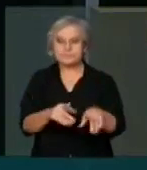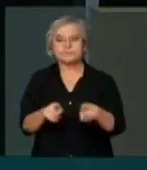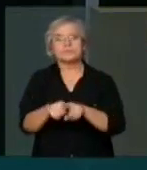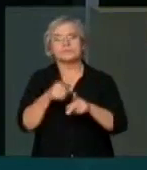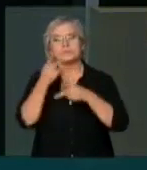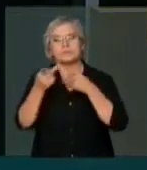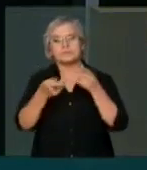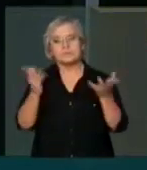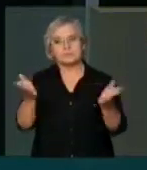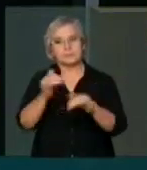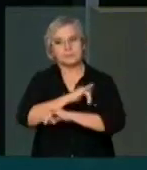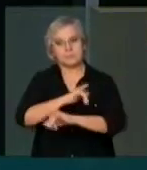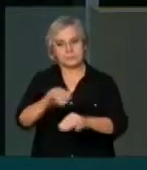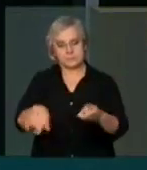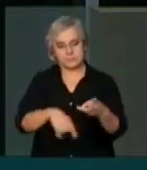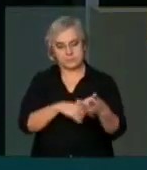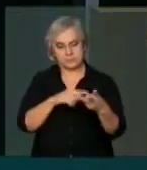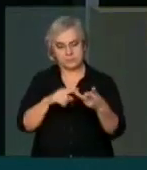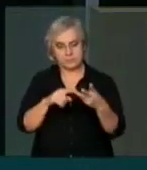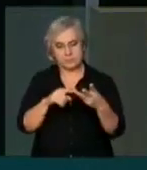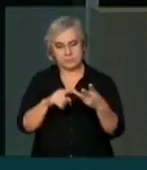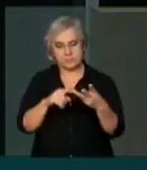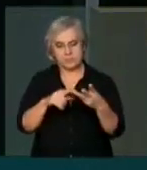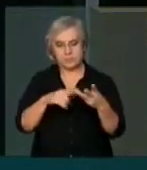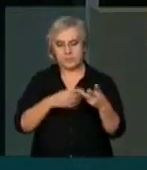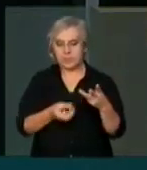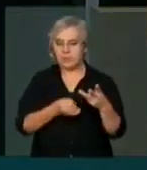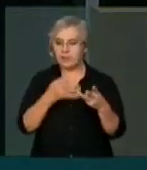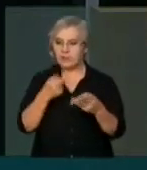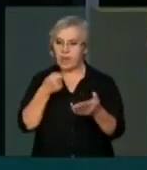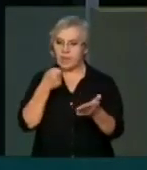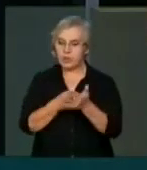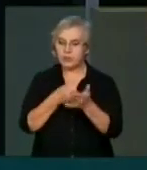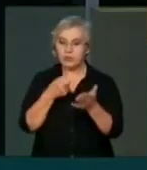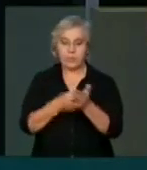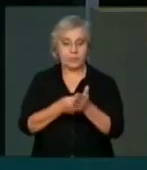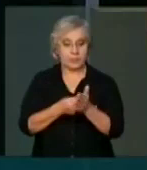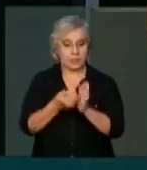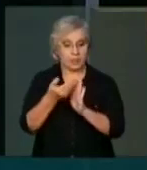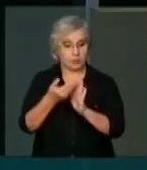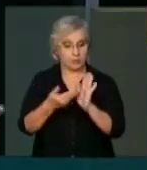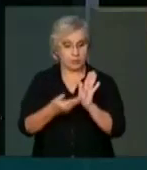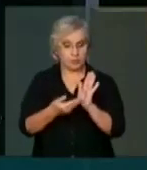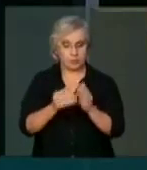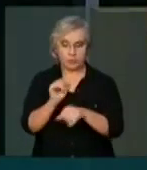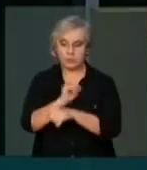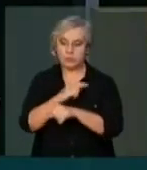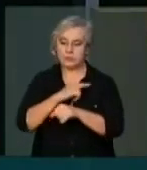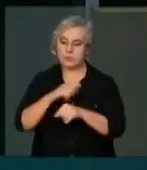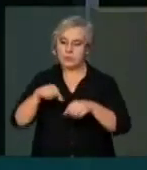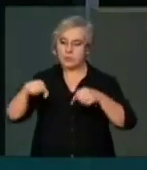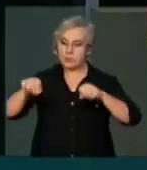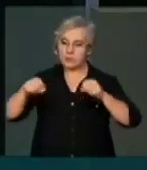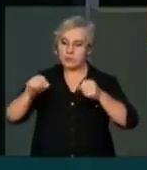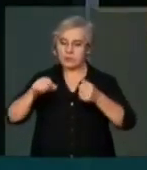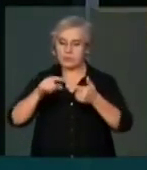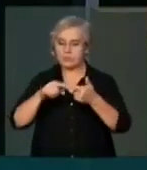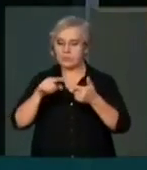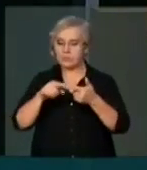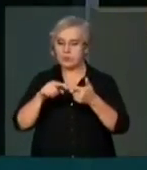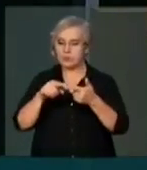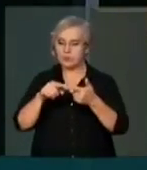de que entre as exceções de obrigatoriedade do porte do extintor de incêndio, estão as motos, os triciclos,